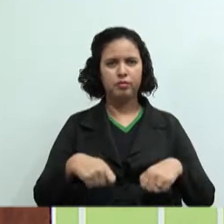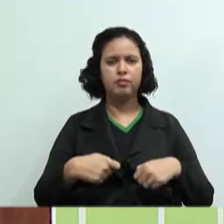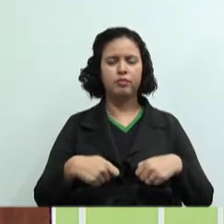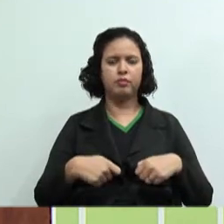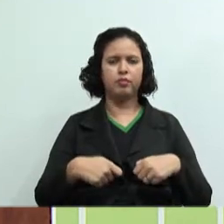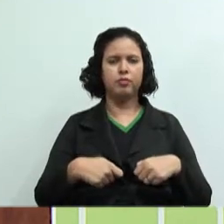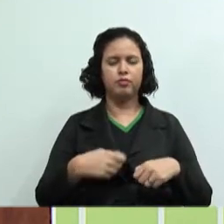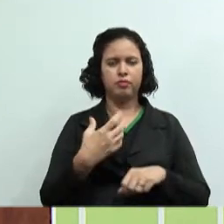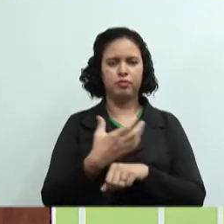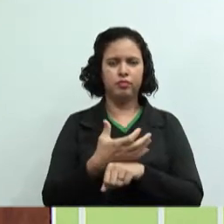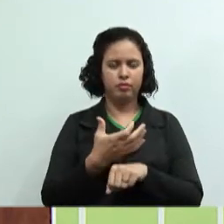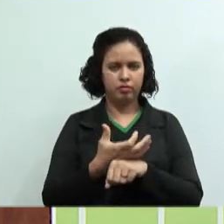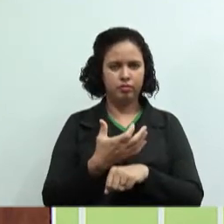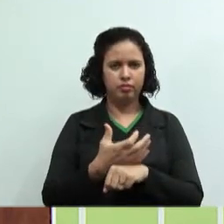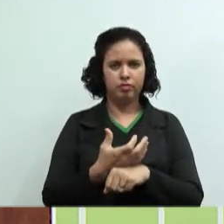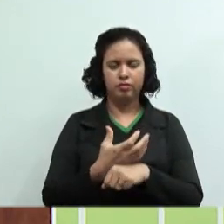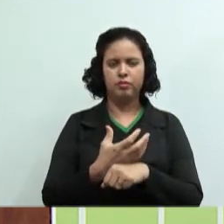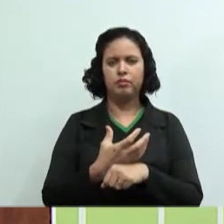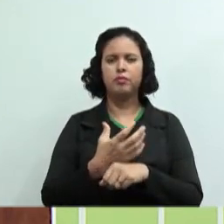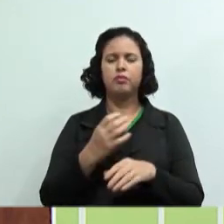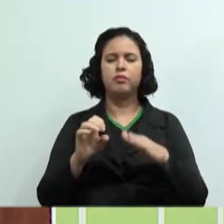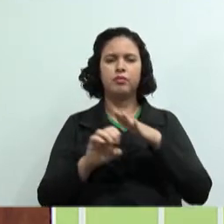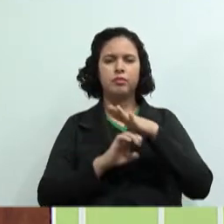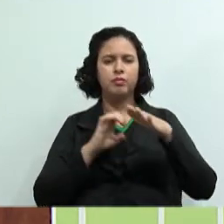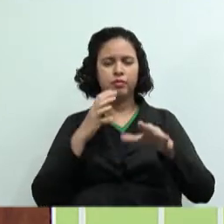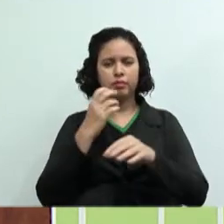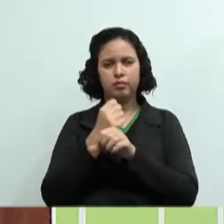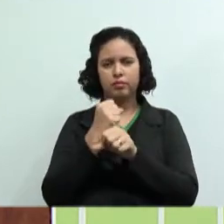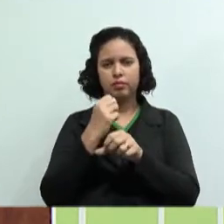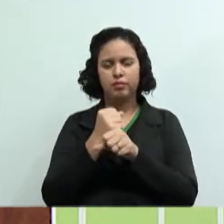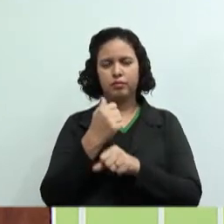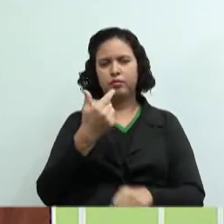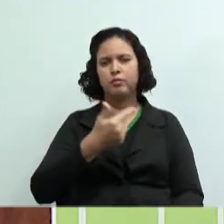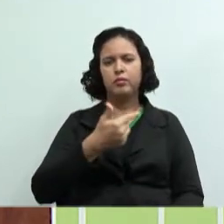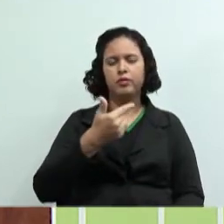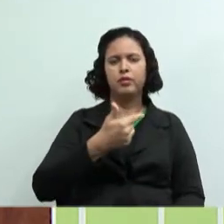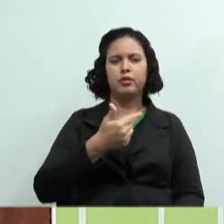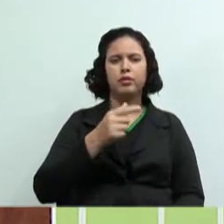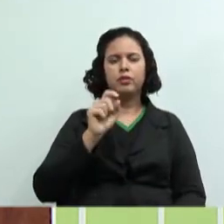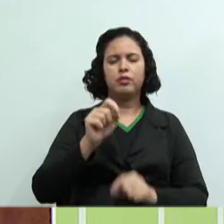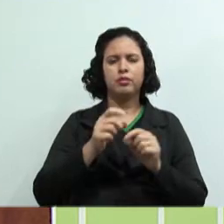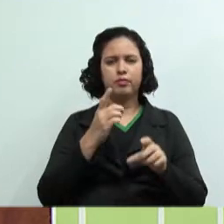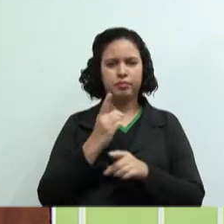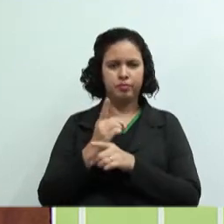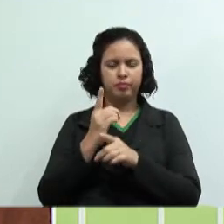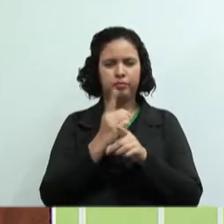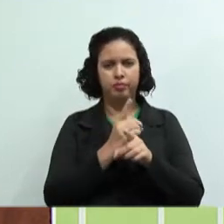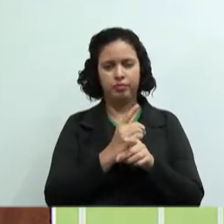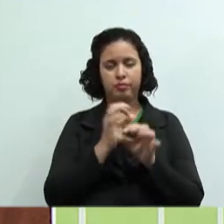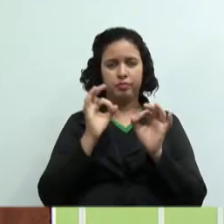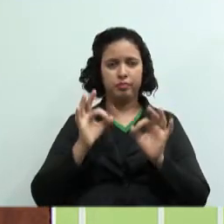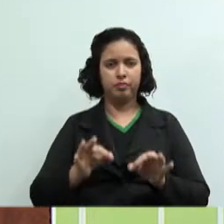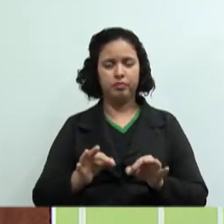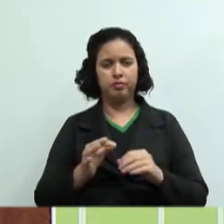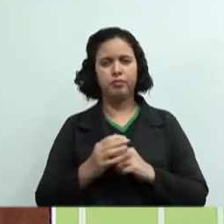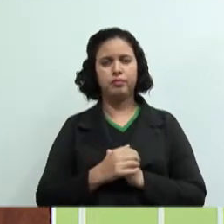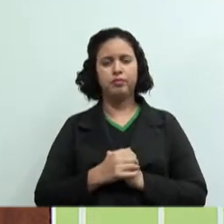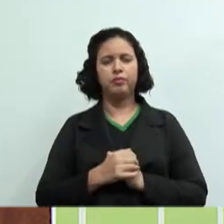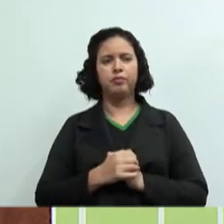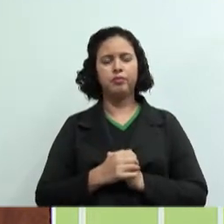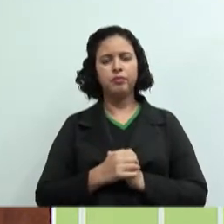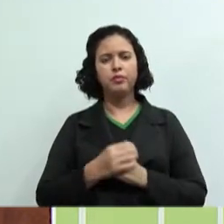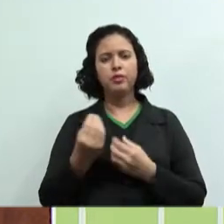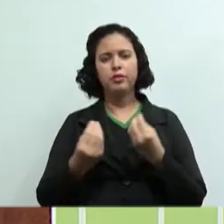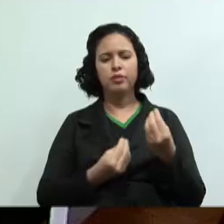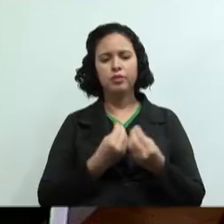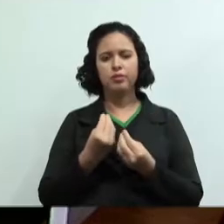2. Isso já vai ajudar vocês a identificar o que são custos fixos, custos variáveis, certo? Como é que está a participação,